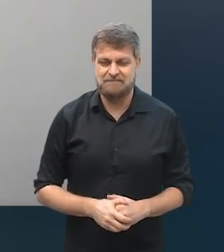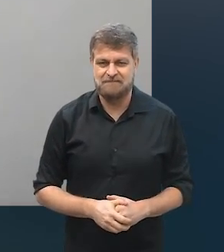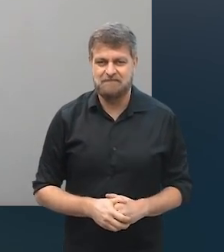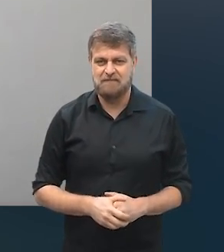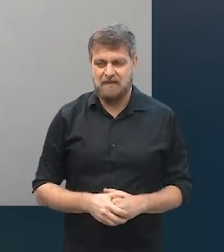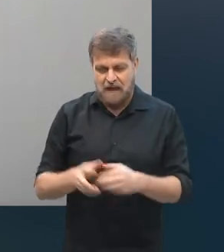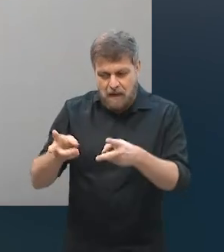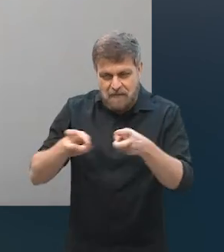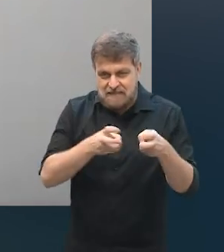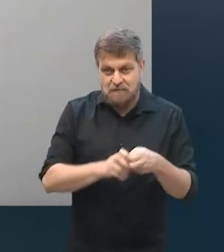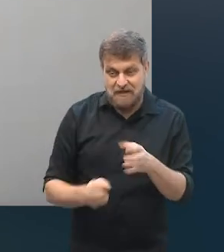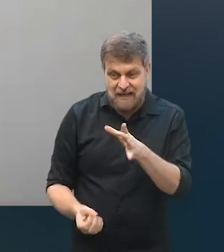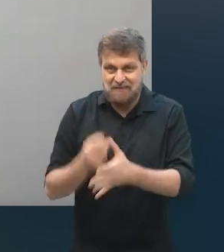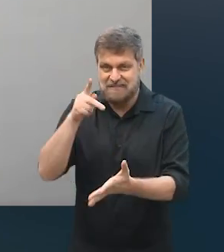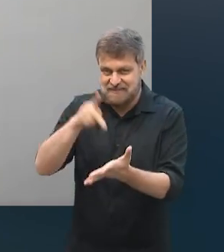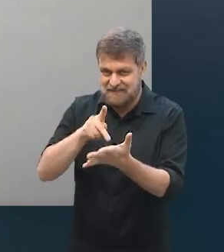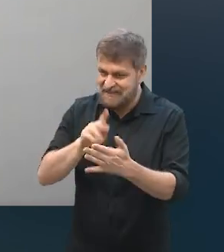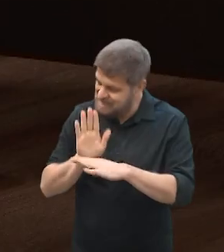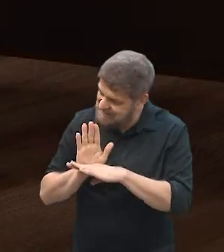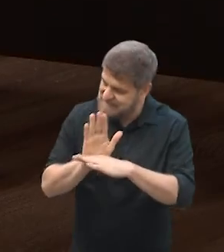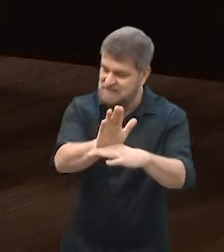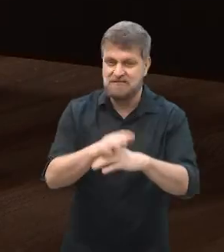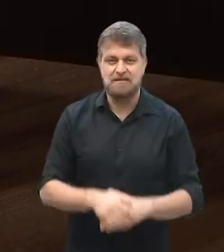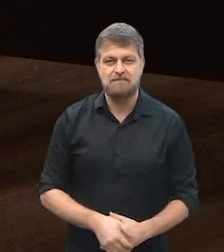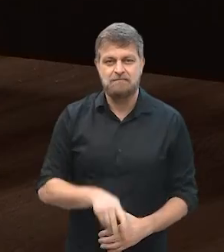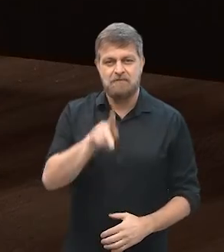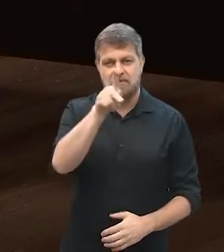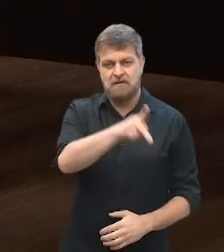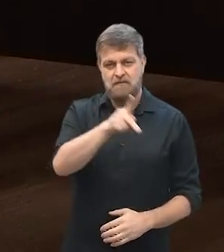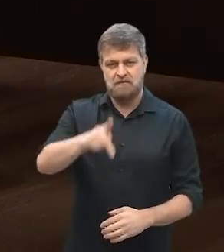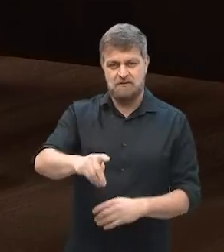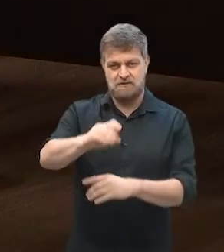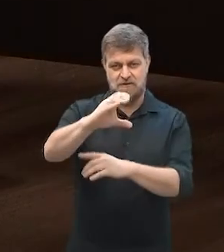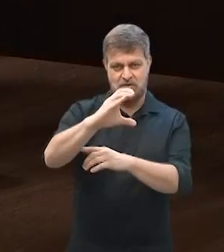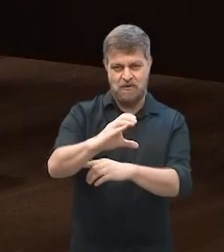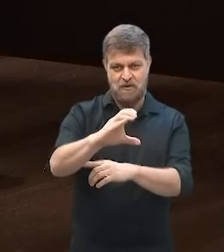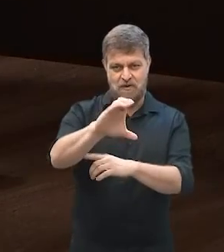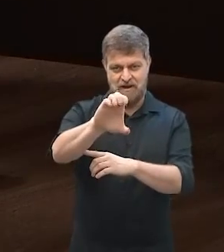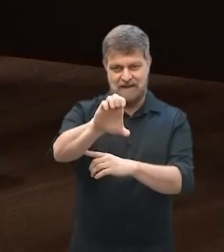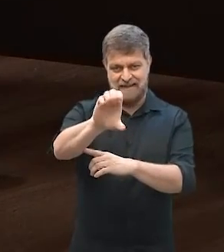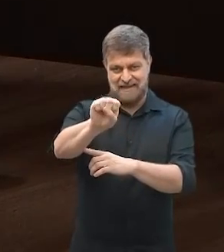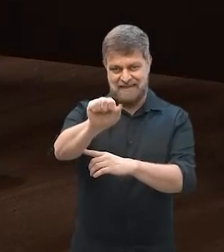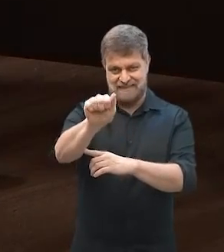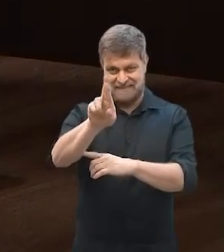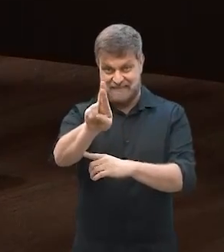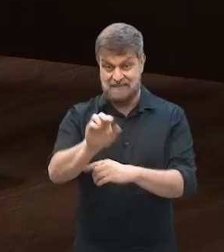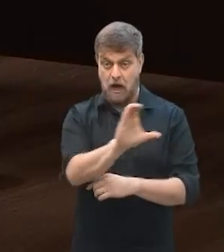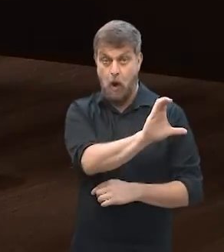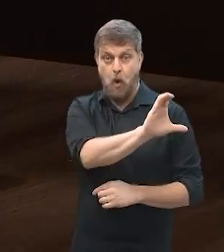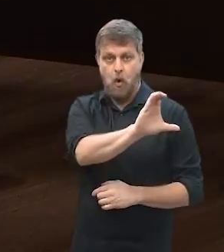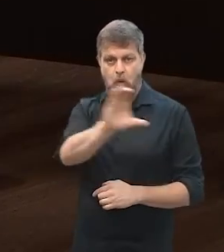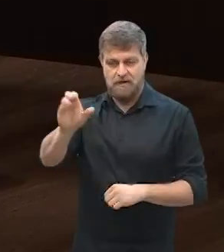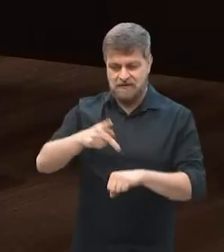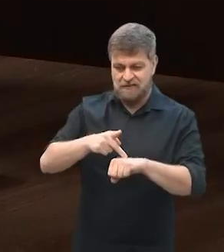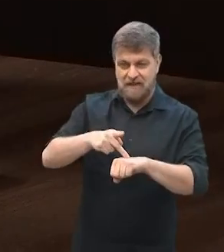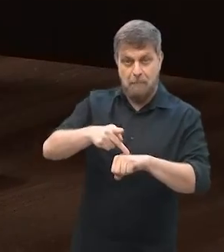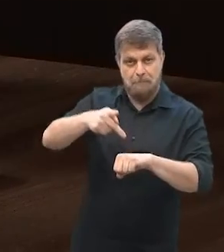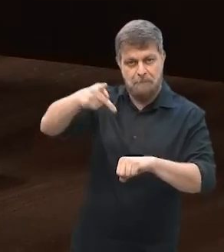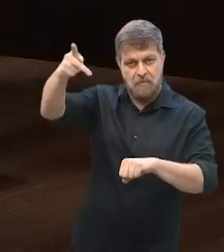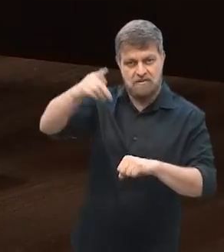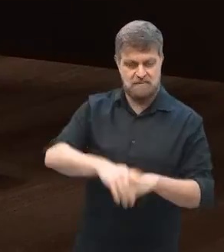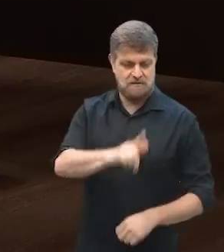olhe para os fatos, vai te ajudar muito. Professor César Akira Yocomizo, coordenador da pós